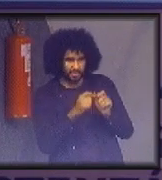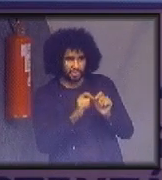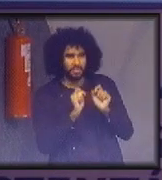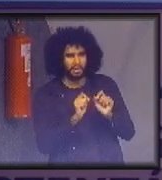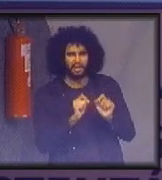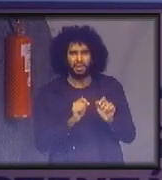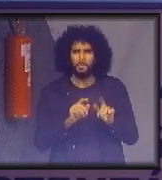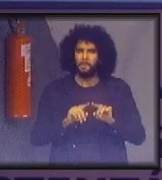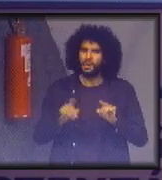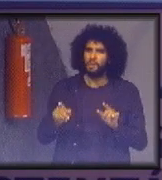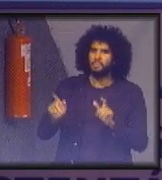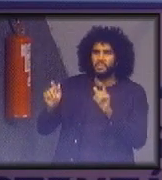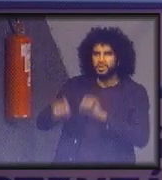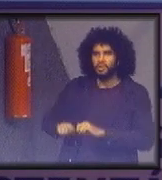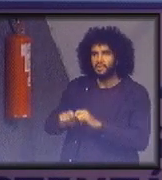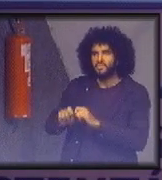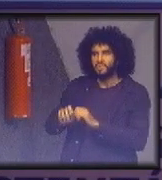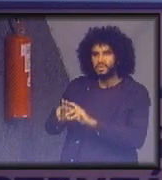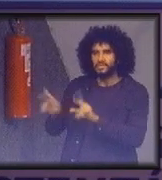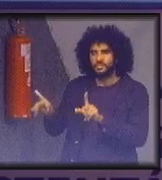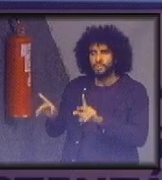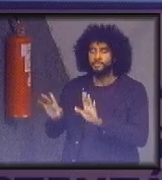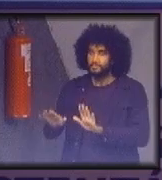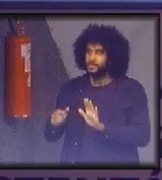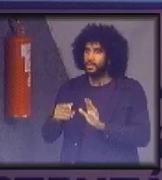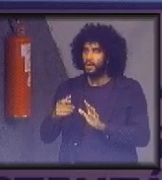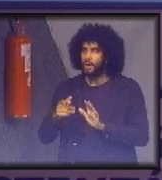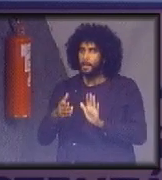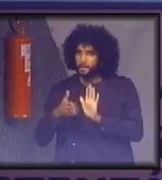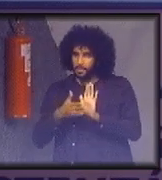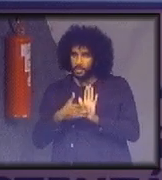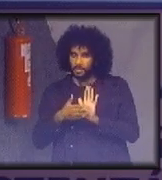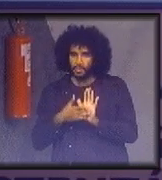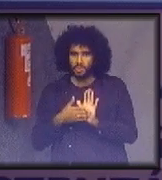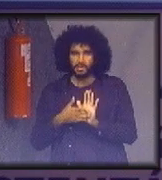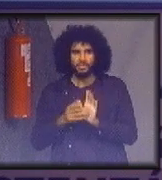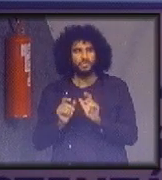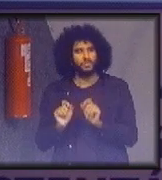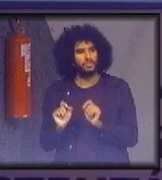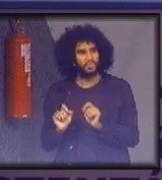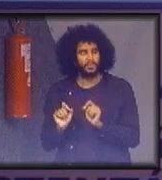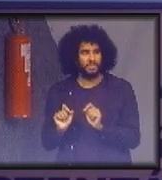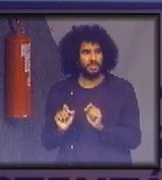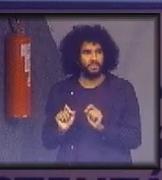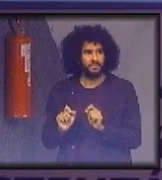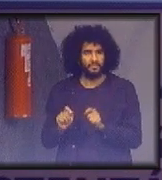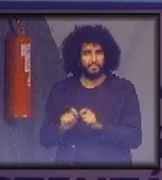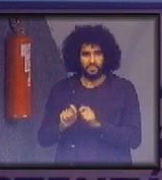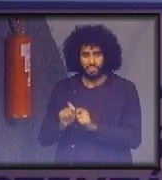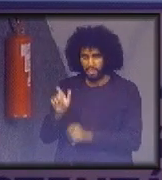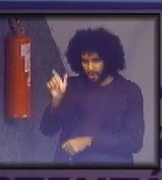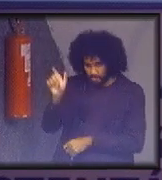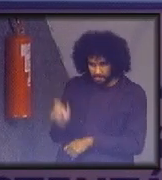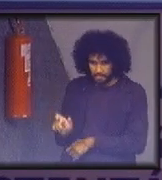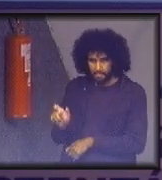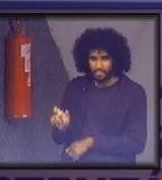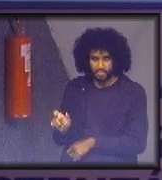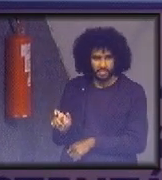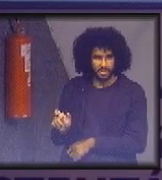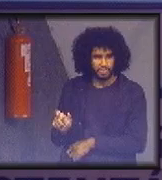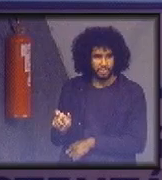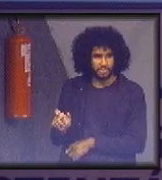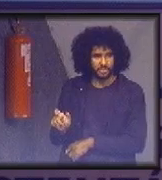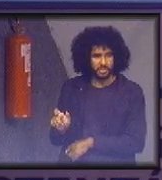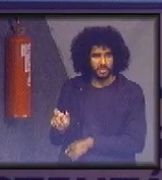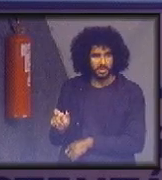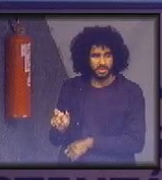maneiras de fazer isso? O que eu trago como proposta, já antecipei a Caitlin, seria formar embaixadores do consumo consciente. O ACATU